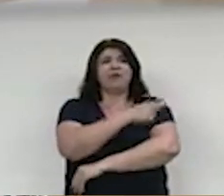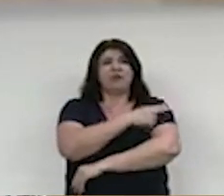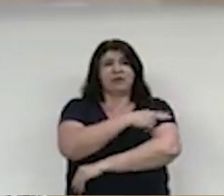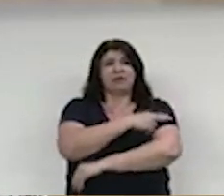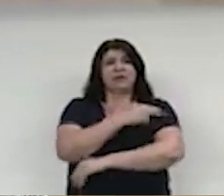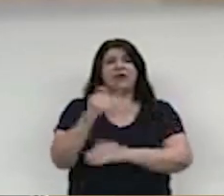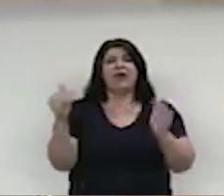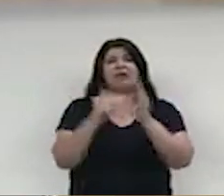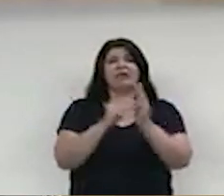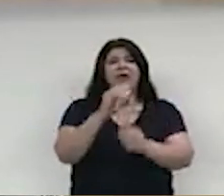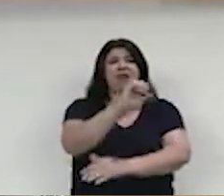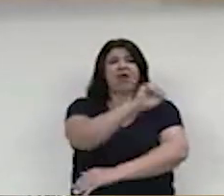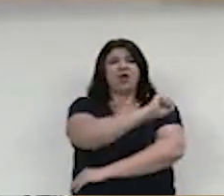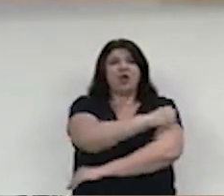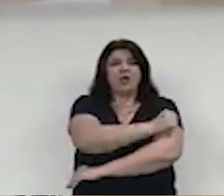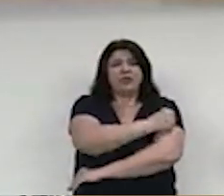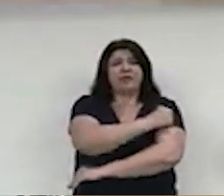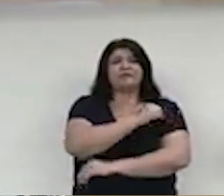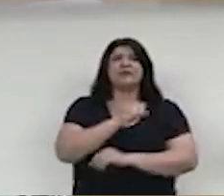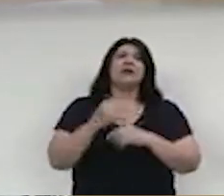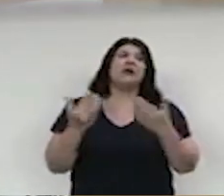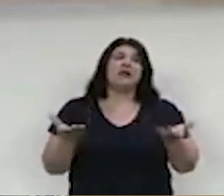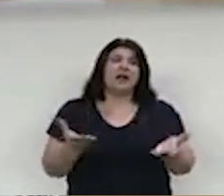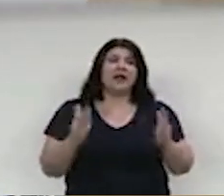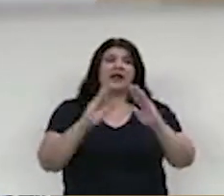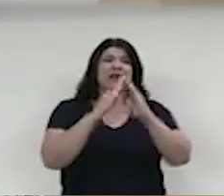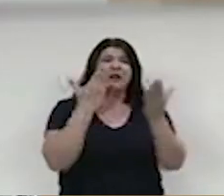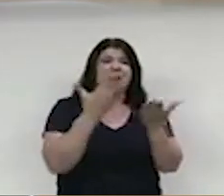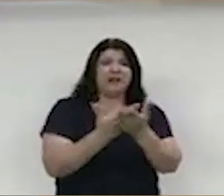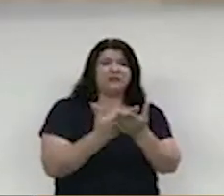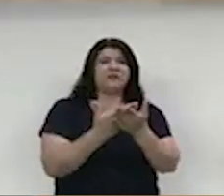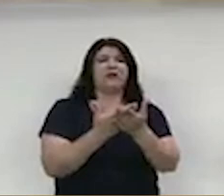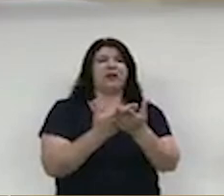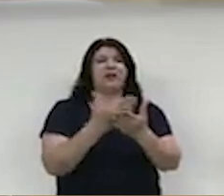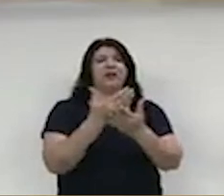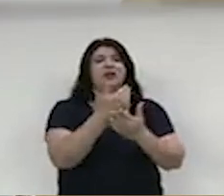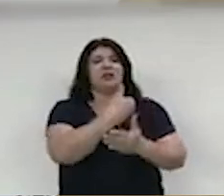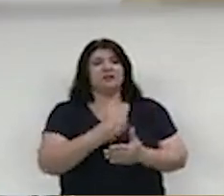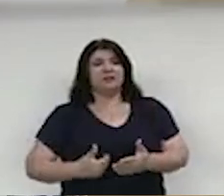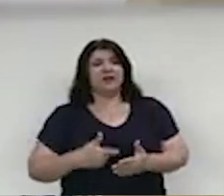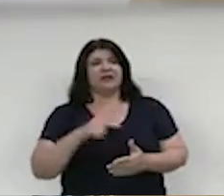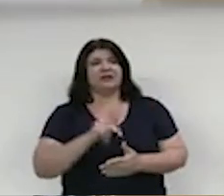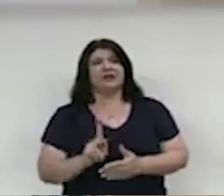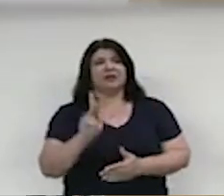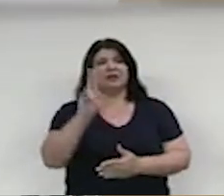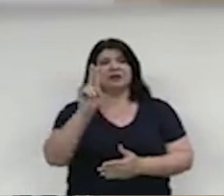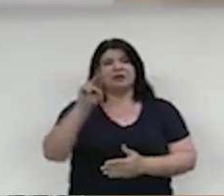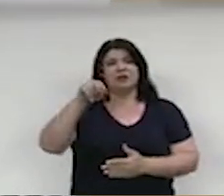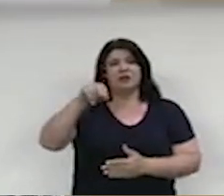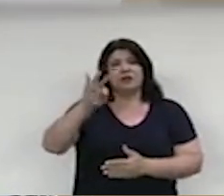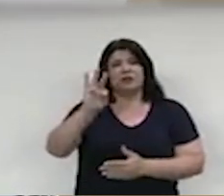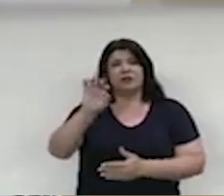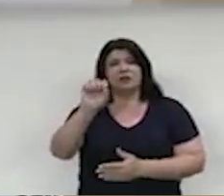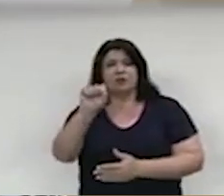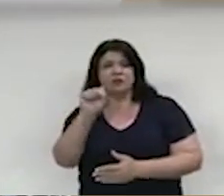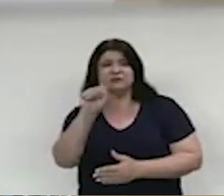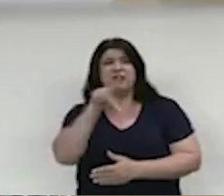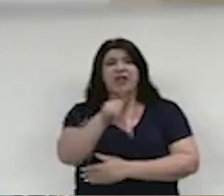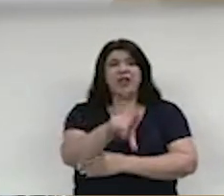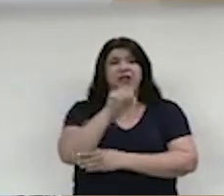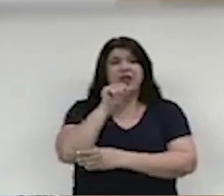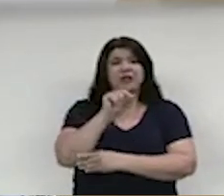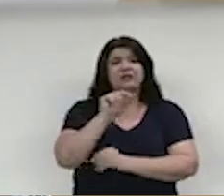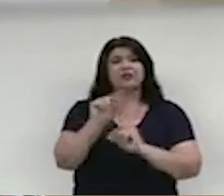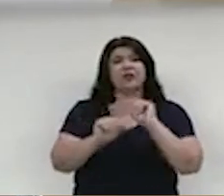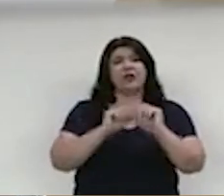primário, a oitava série. Na escola estadual Reinaldo Coutts Busch, ele cursou o ensino médio, optando pelo curso de técnico